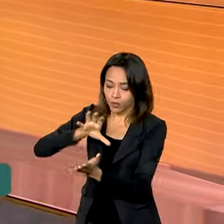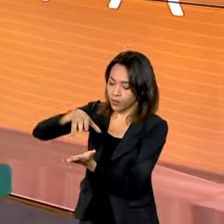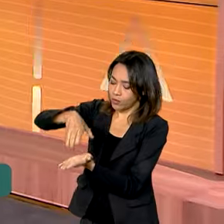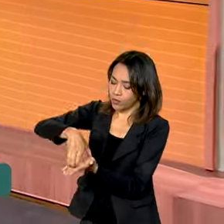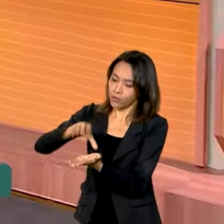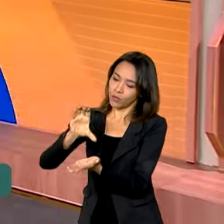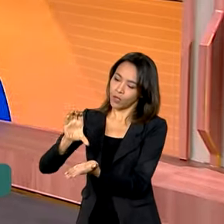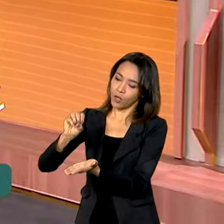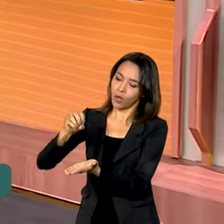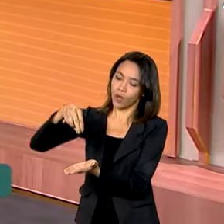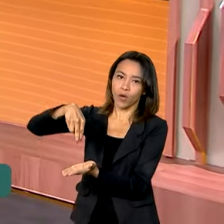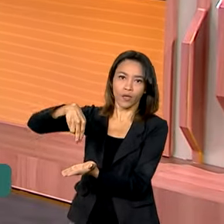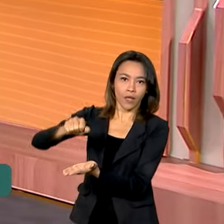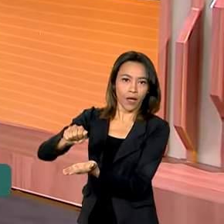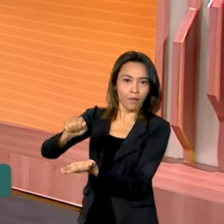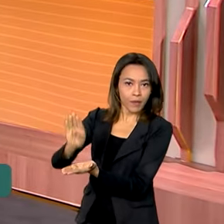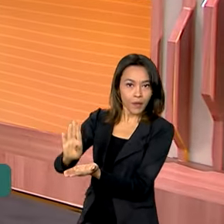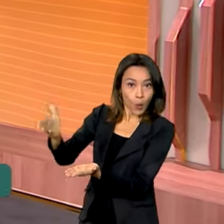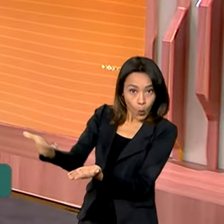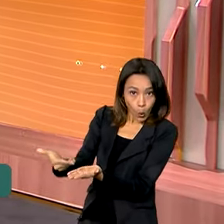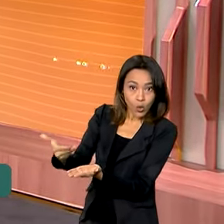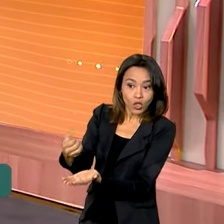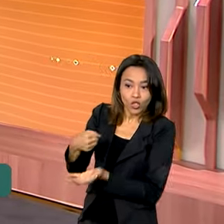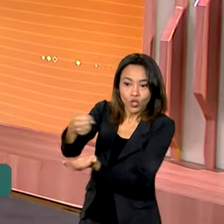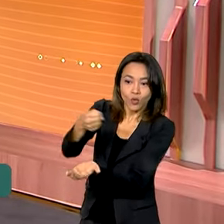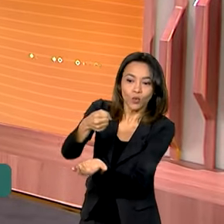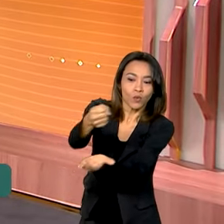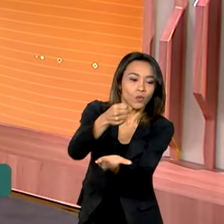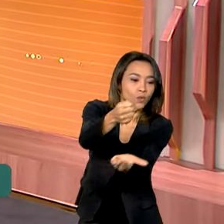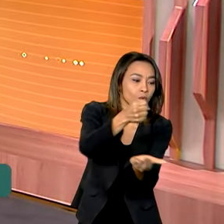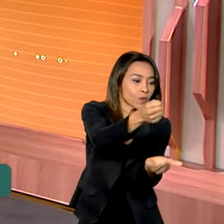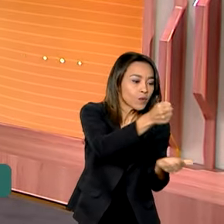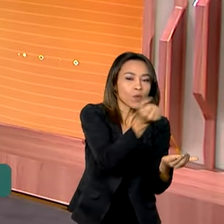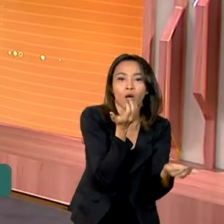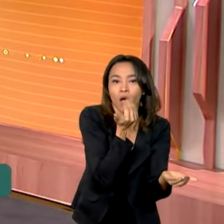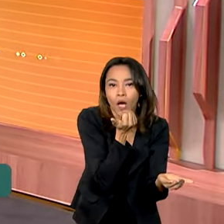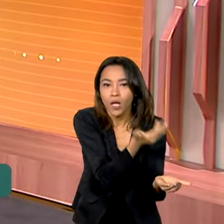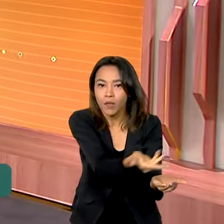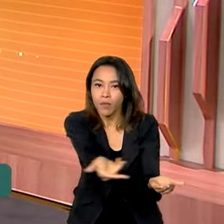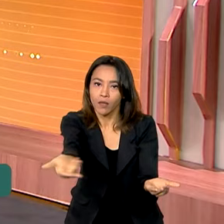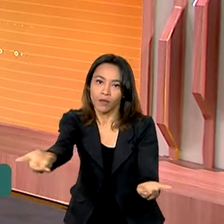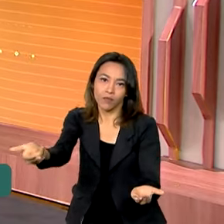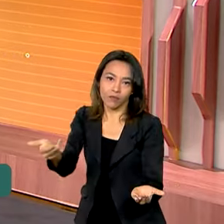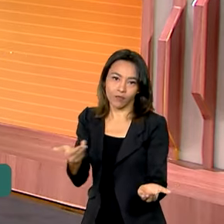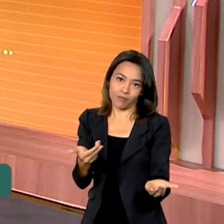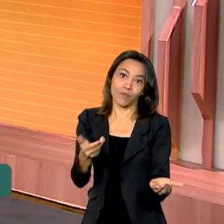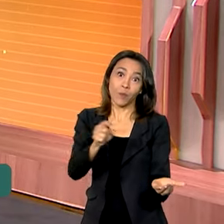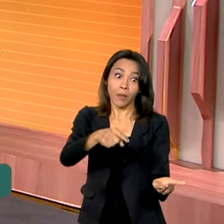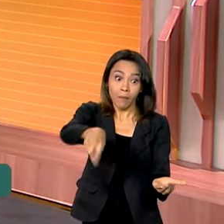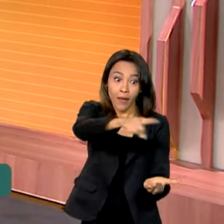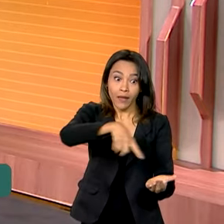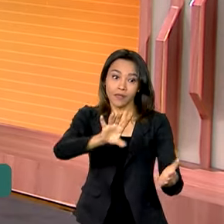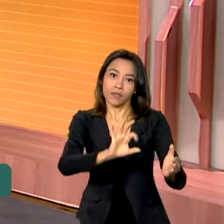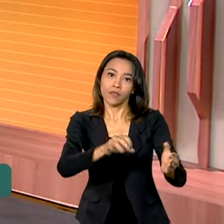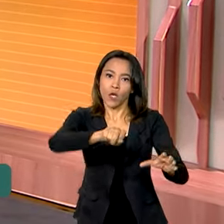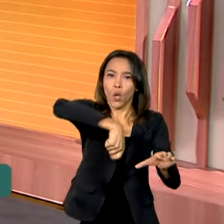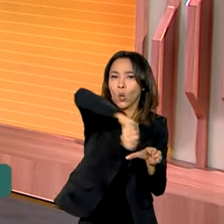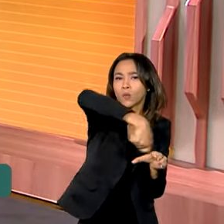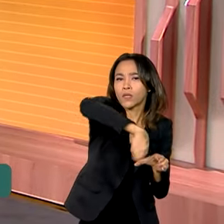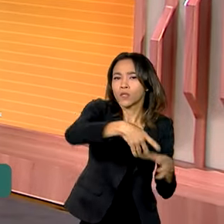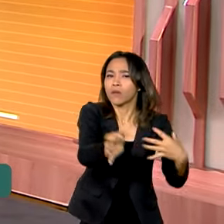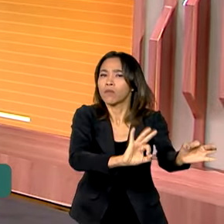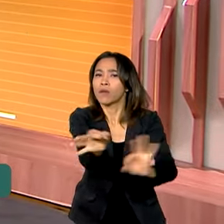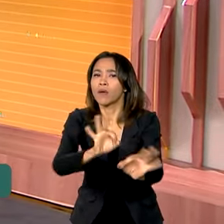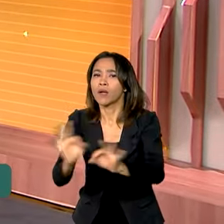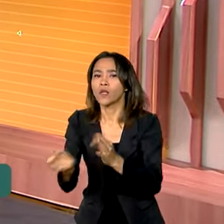Nacional de Abastecimento, começa hoje a distribuição de cestas de alimentos para as cozinhas que estão preparando refeições para